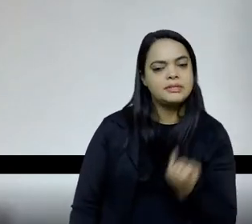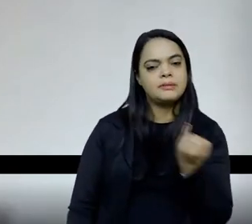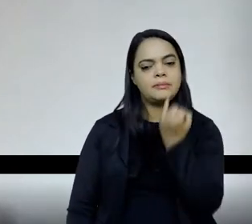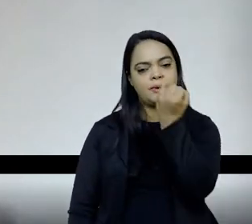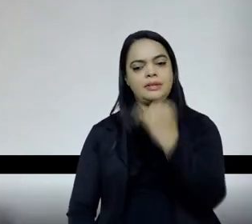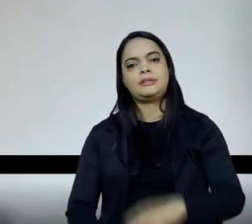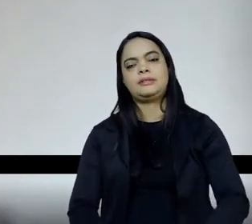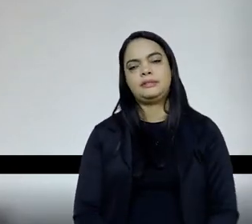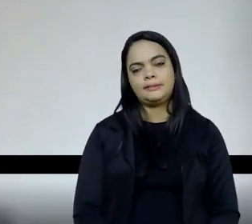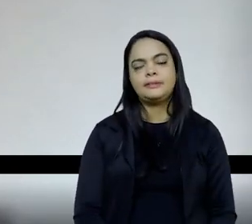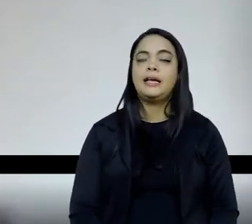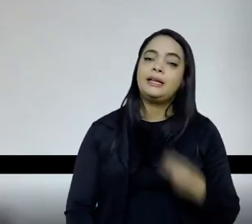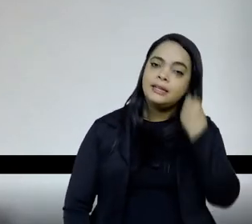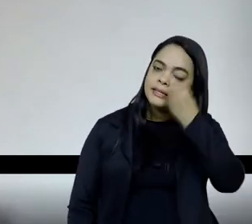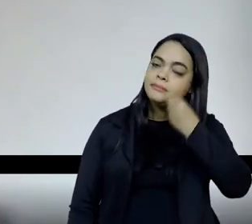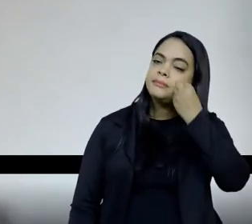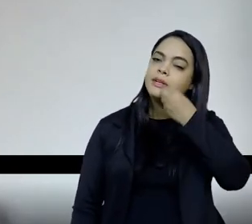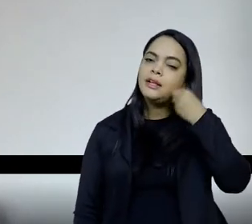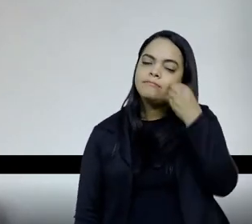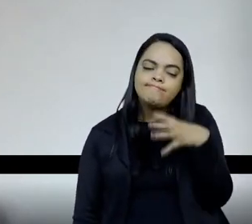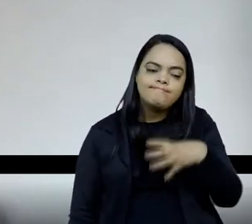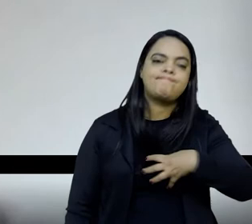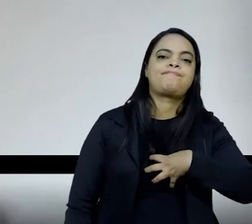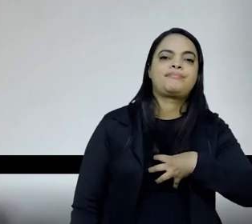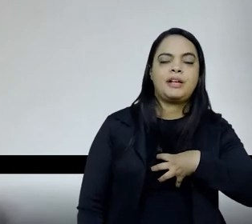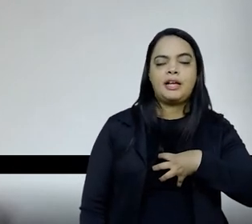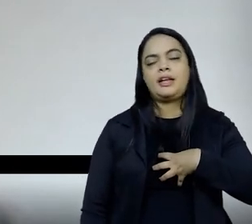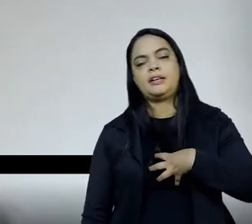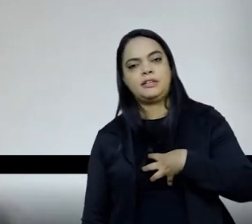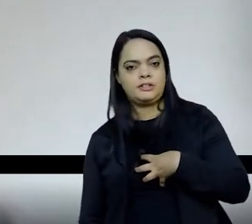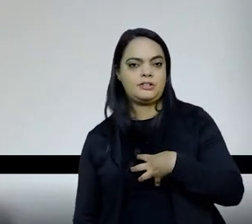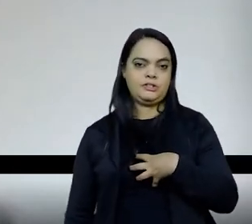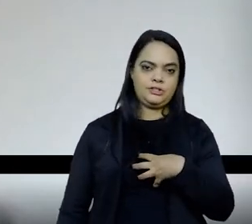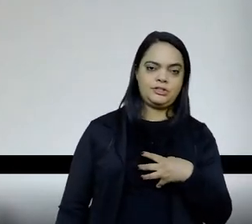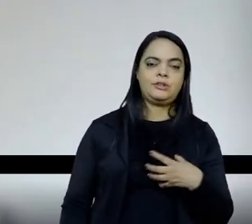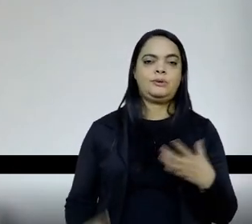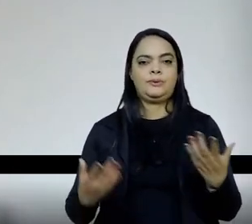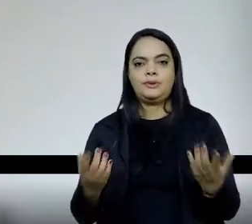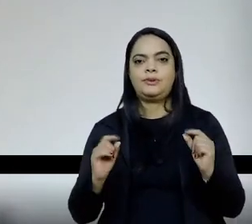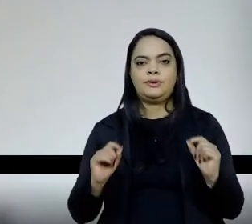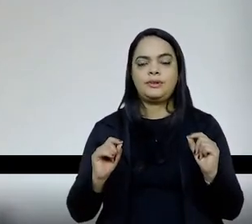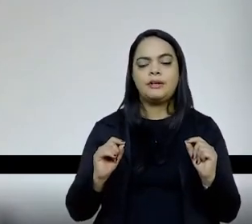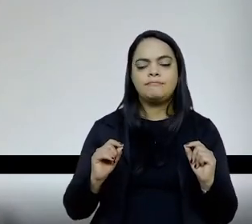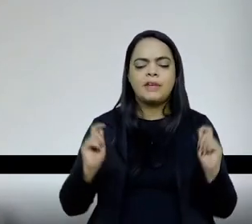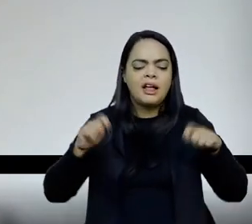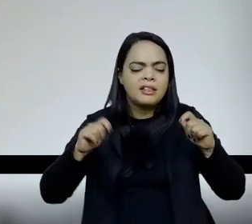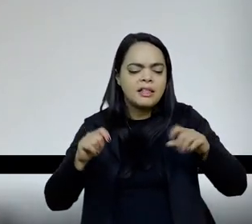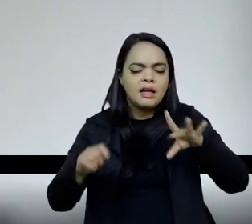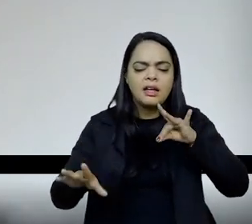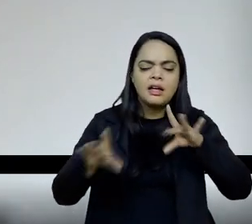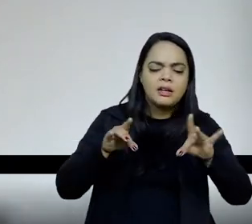dentro do portal, né, experiências significativas significa, entre outras coisas, que ele possa escolher, que ele tenha